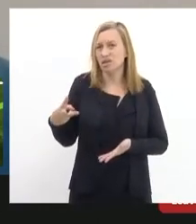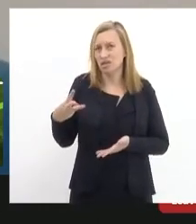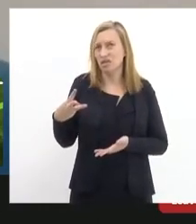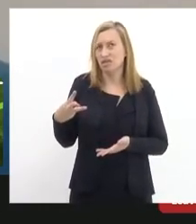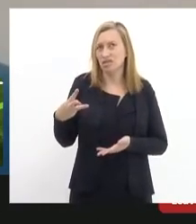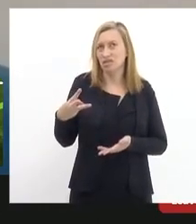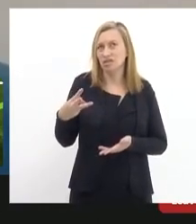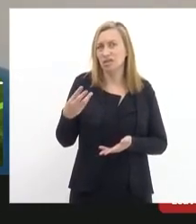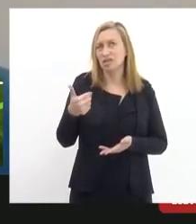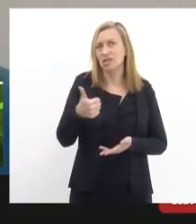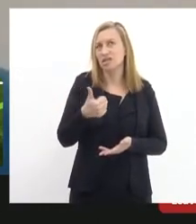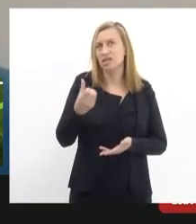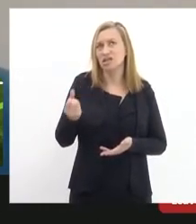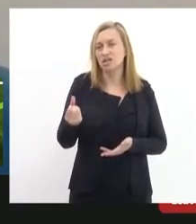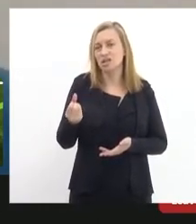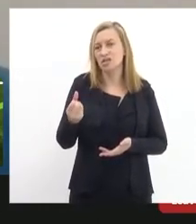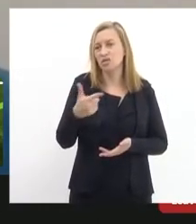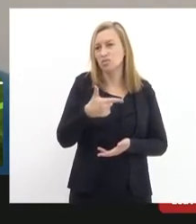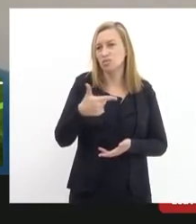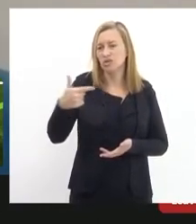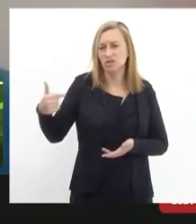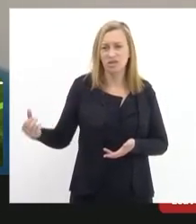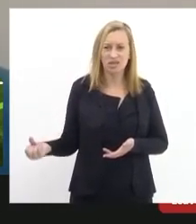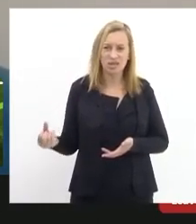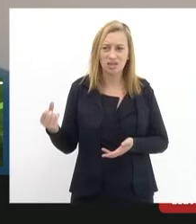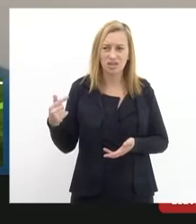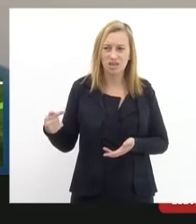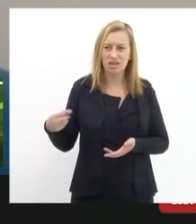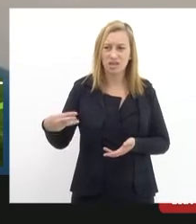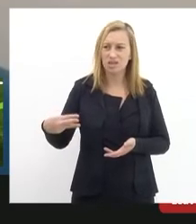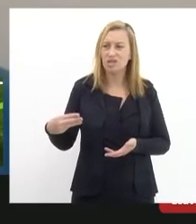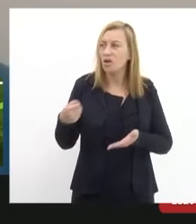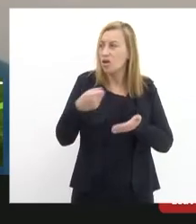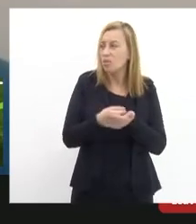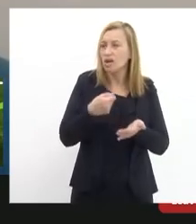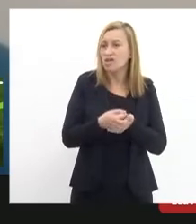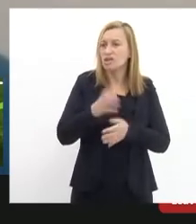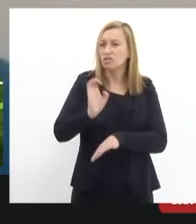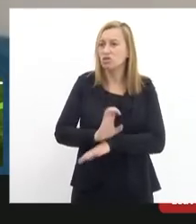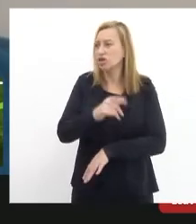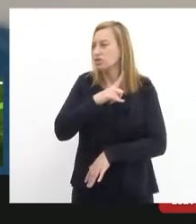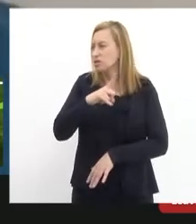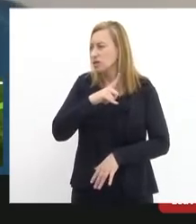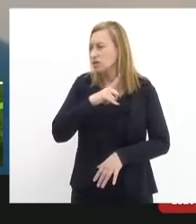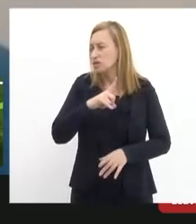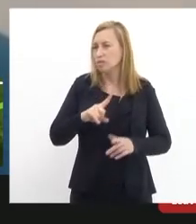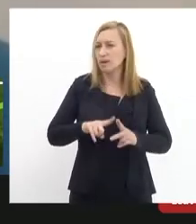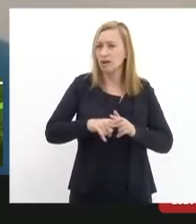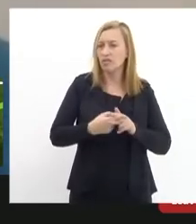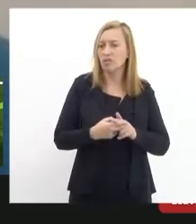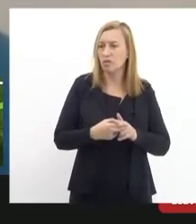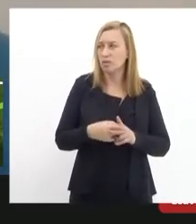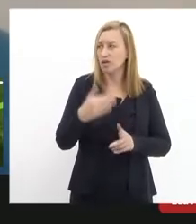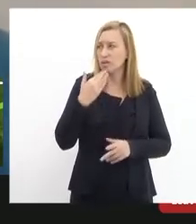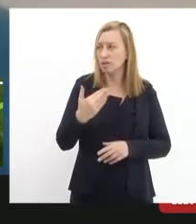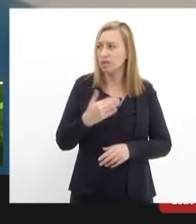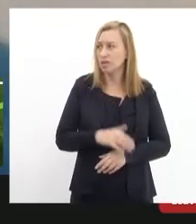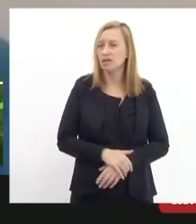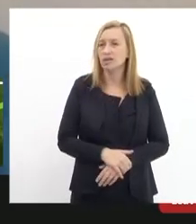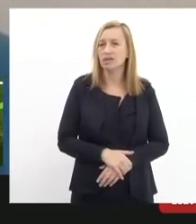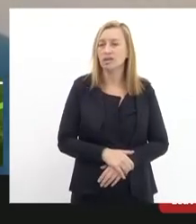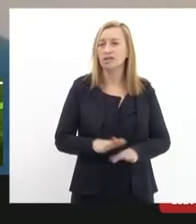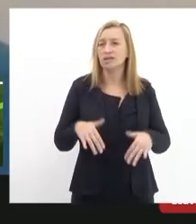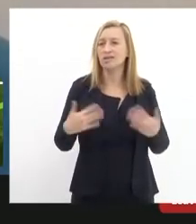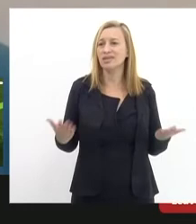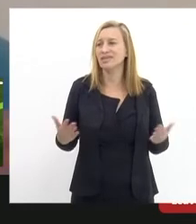contrato de 2016 de 2013 que era um contrato que era uma obrigação que o Estado tinha para realizar as reformas que eram solicitadas então